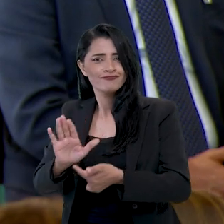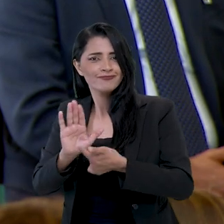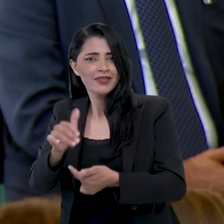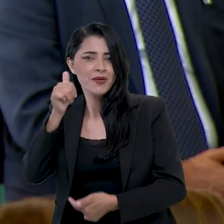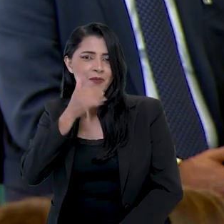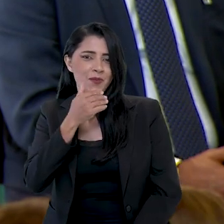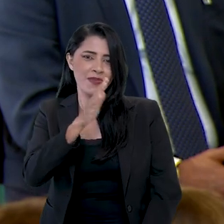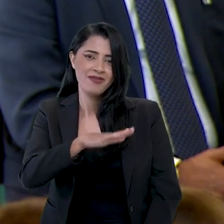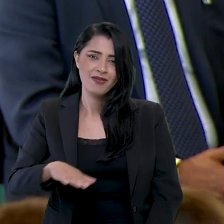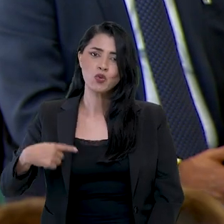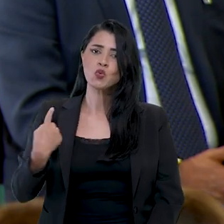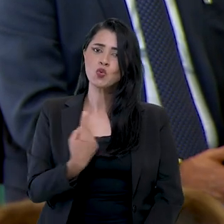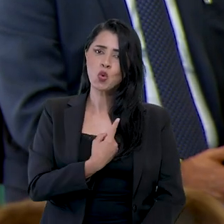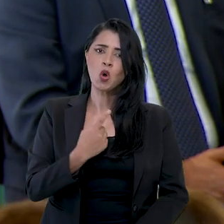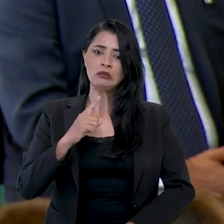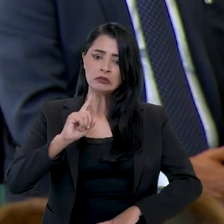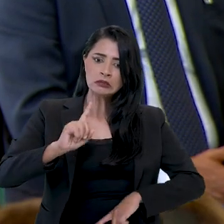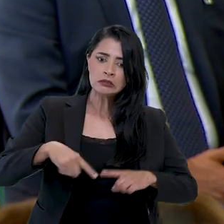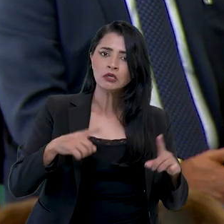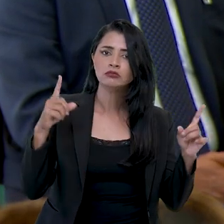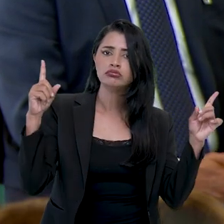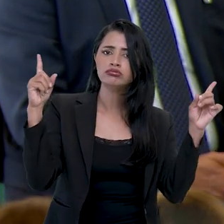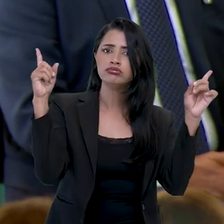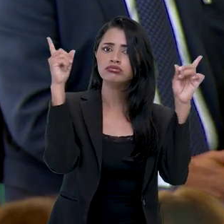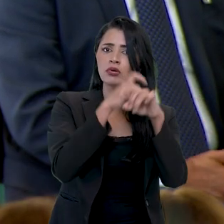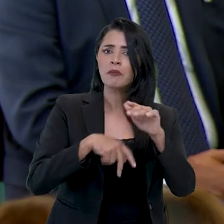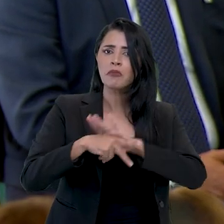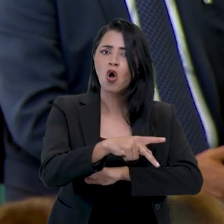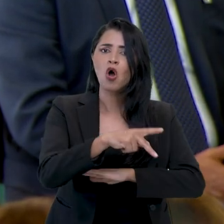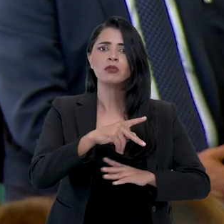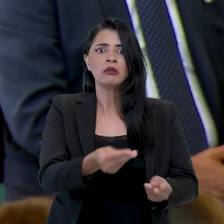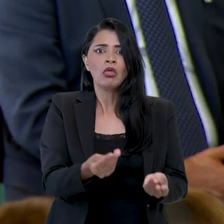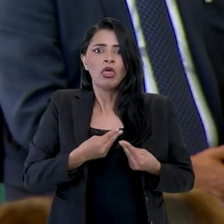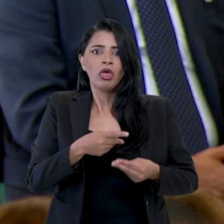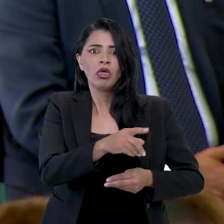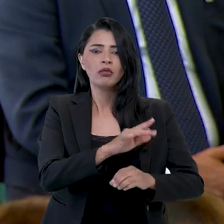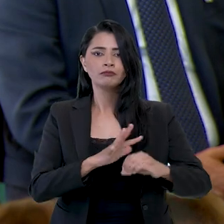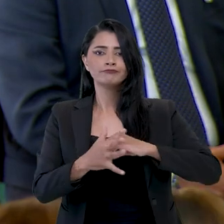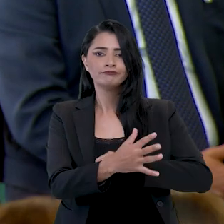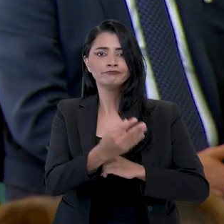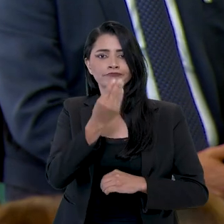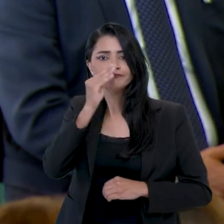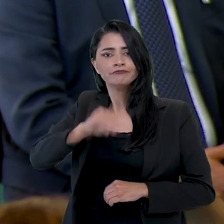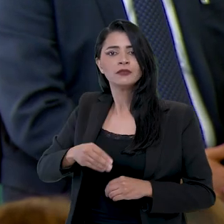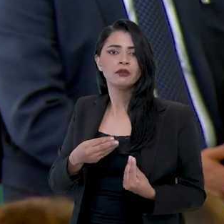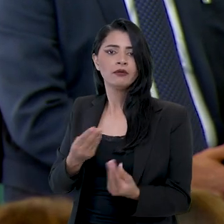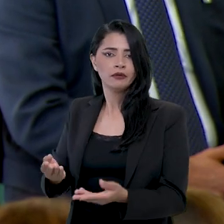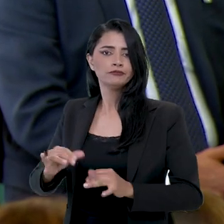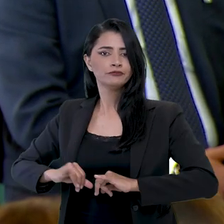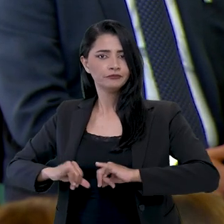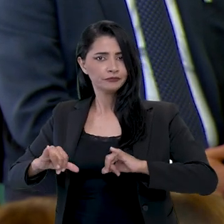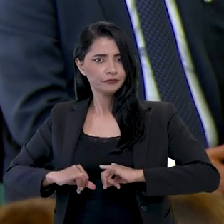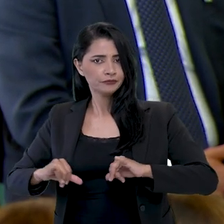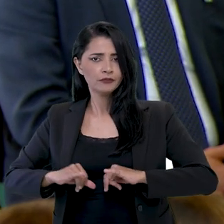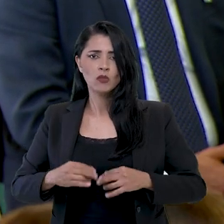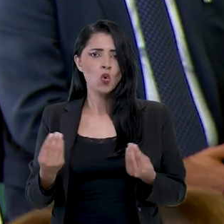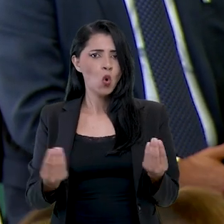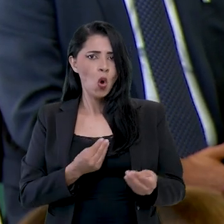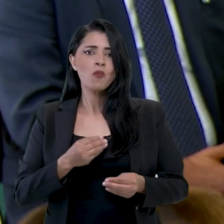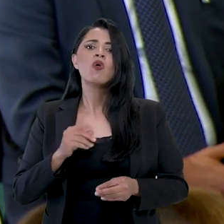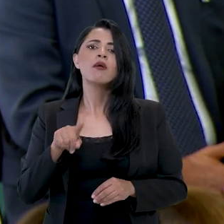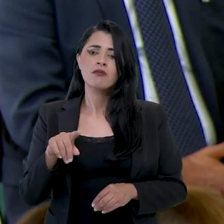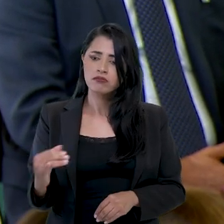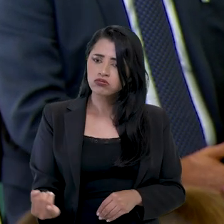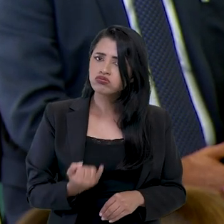nossas meninas e meninos a superar os males que a pandemia e o descaso causaram a elas. Não há